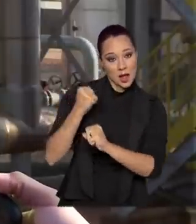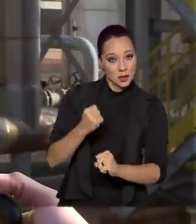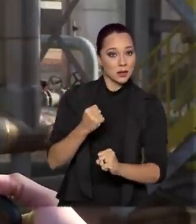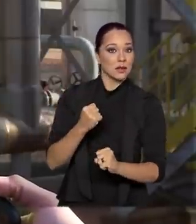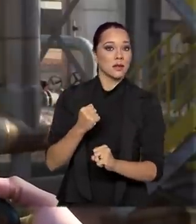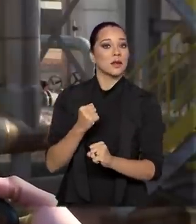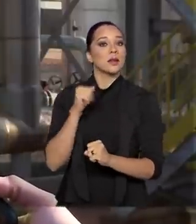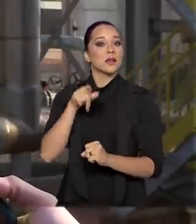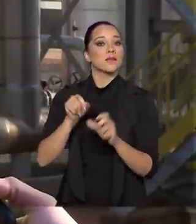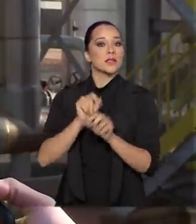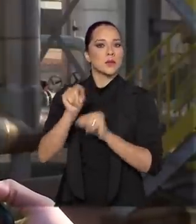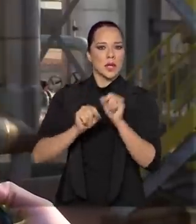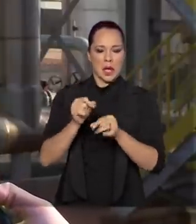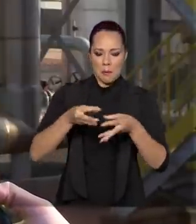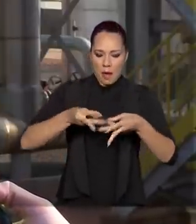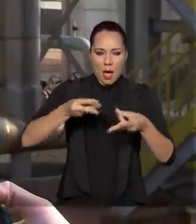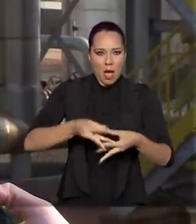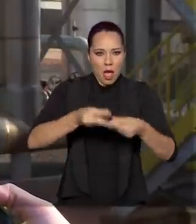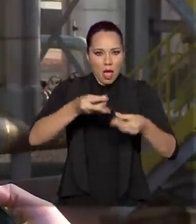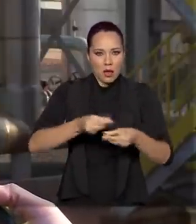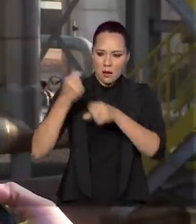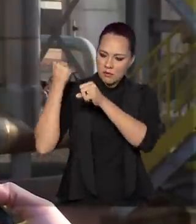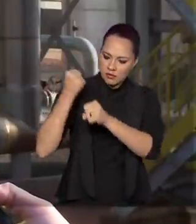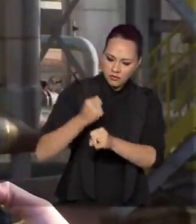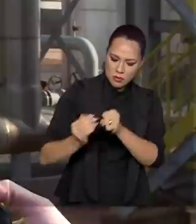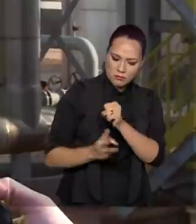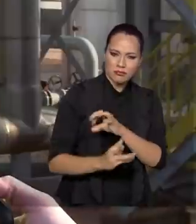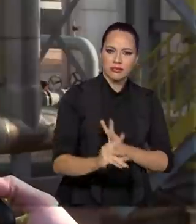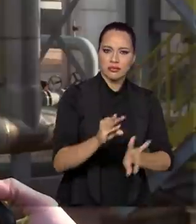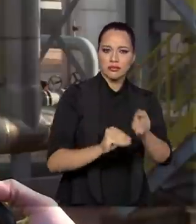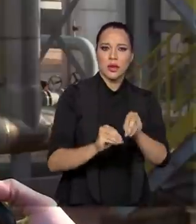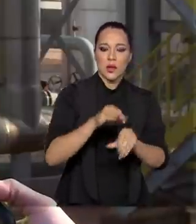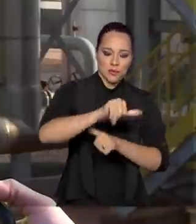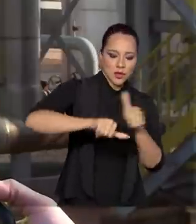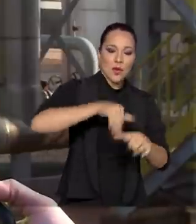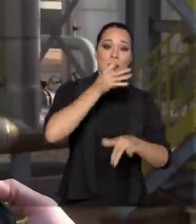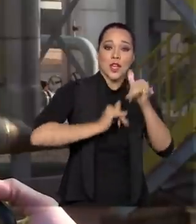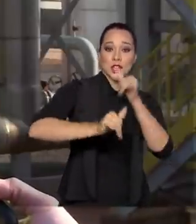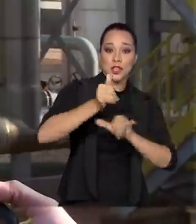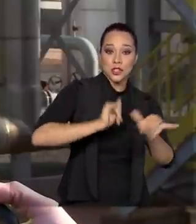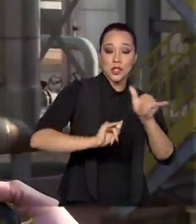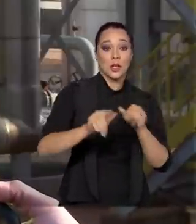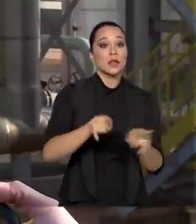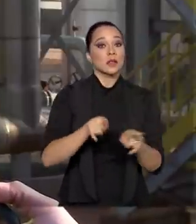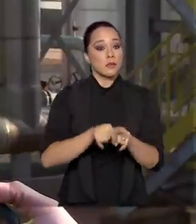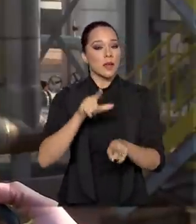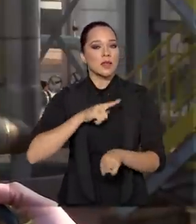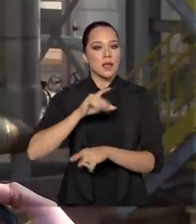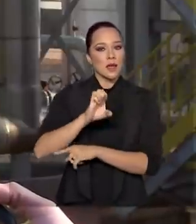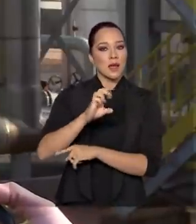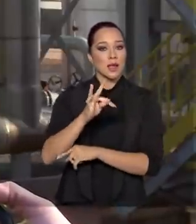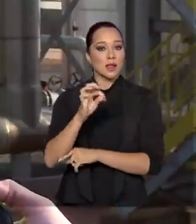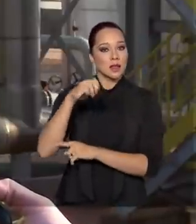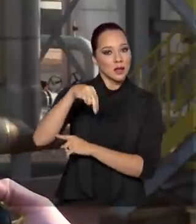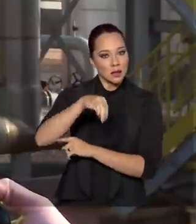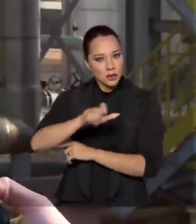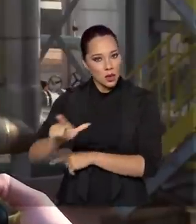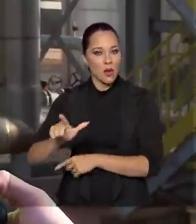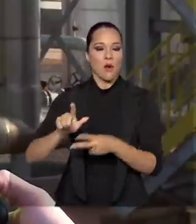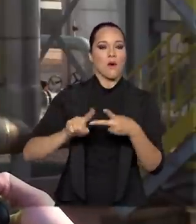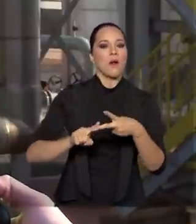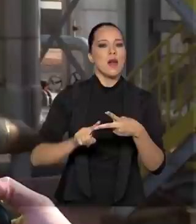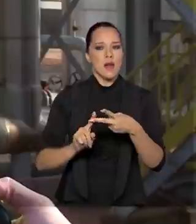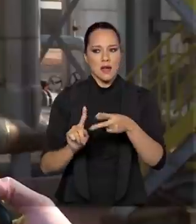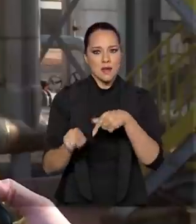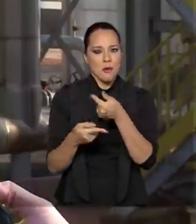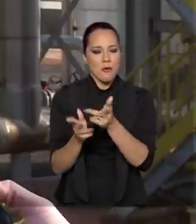fazendo com que o bagaço gere uma energia elétrica a partir da biomassa, a produção de etanol de segunda geração, e